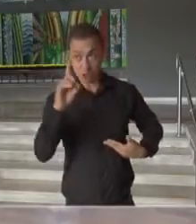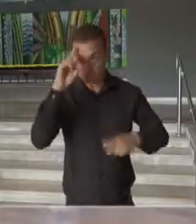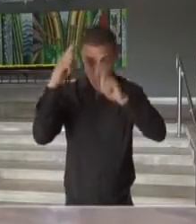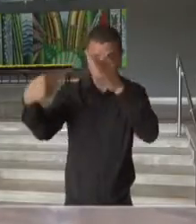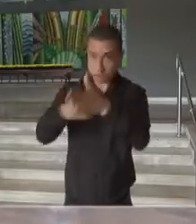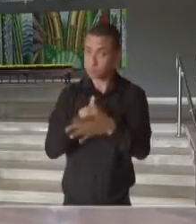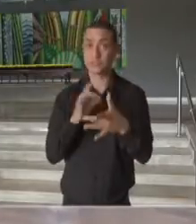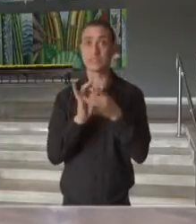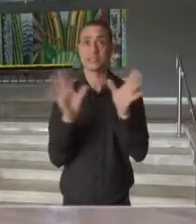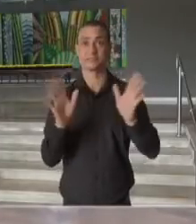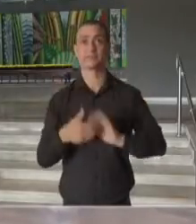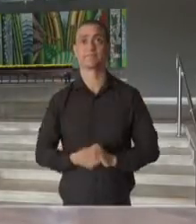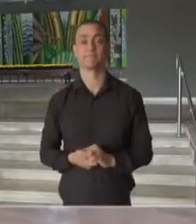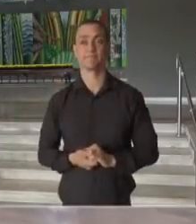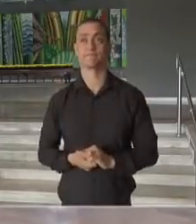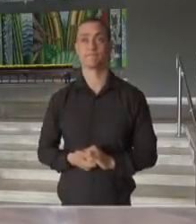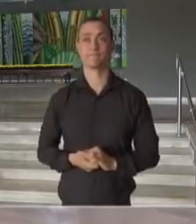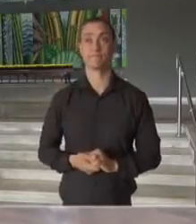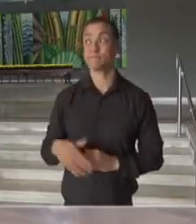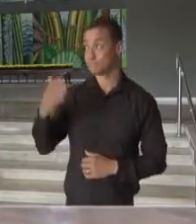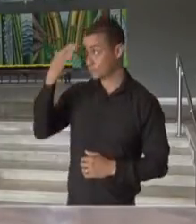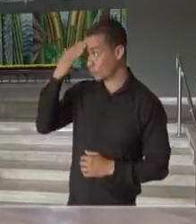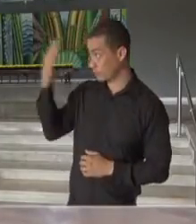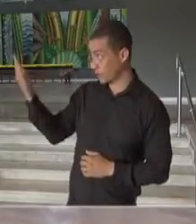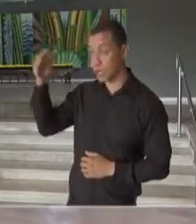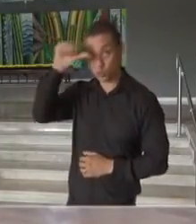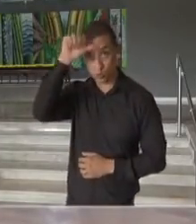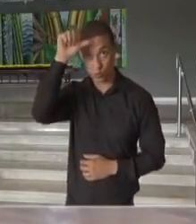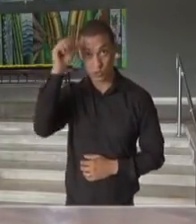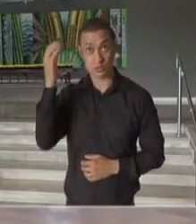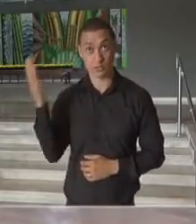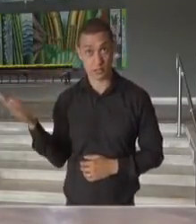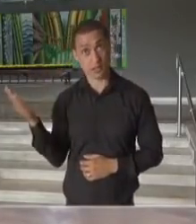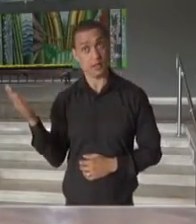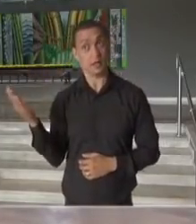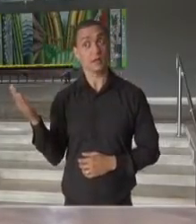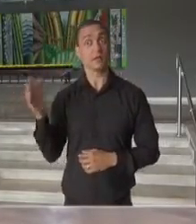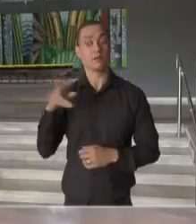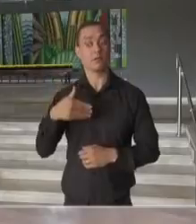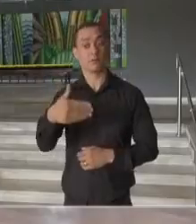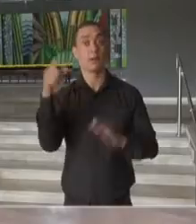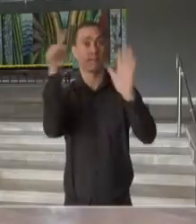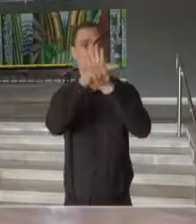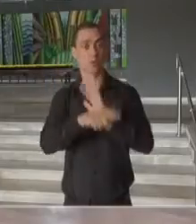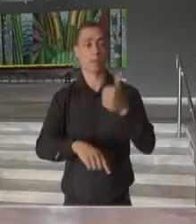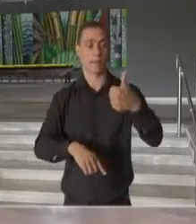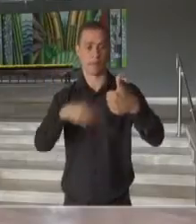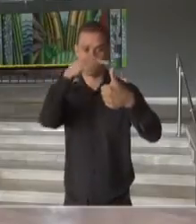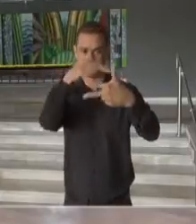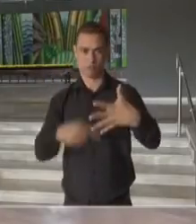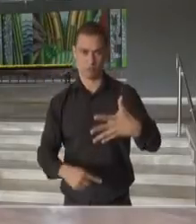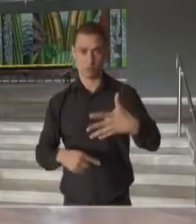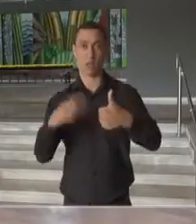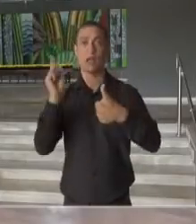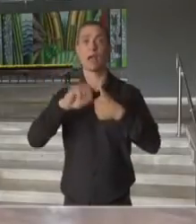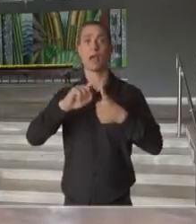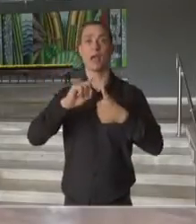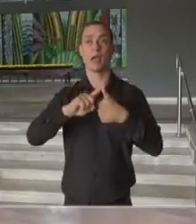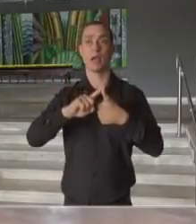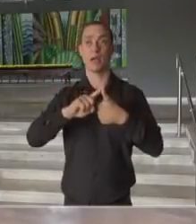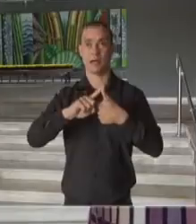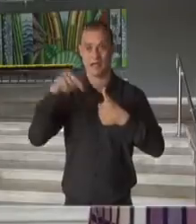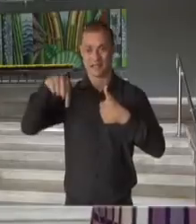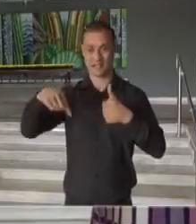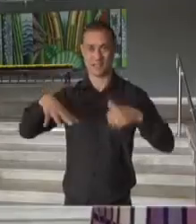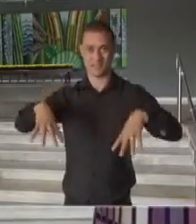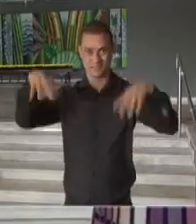perguntas. Obrigado, então, Rocieli Soares. Vamos agora às perguntas. Pela ordem, nós temos hoje aqui, na sede do